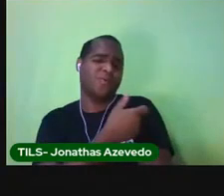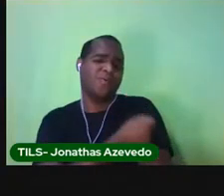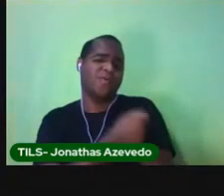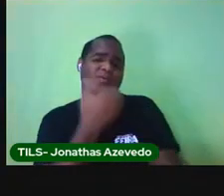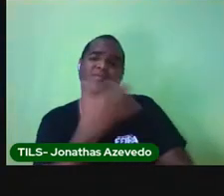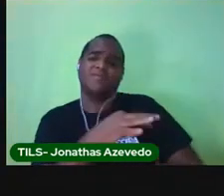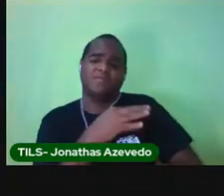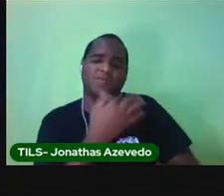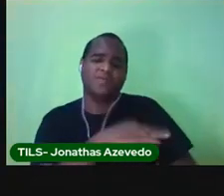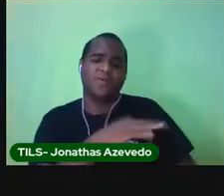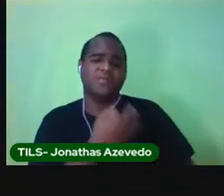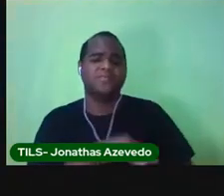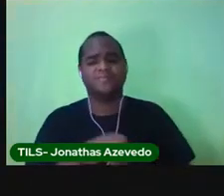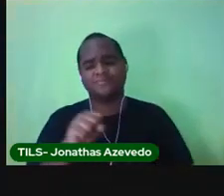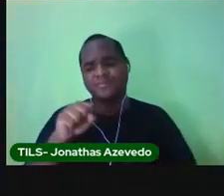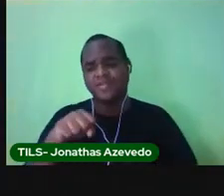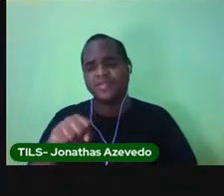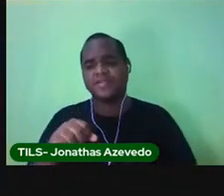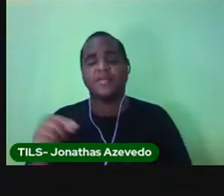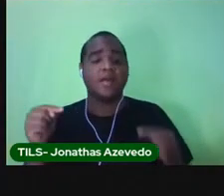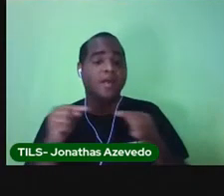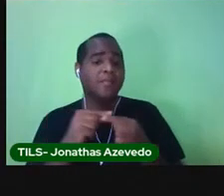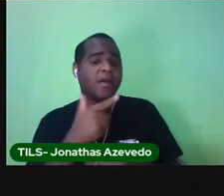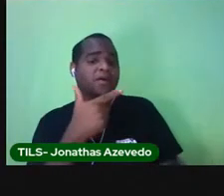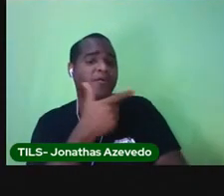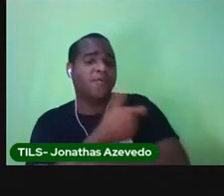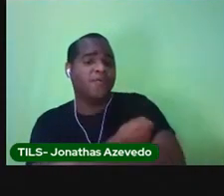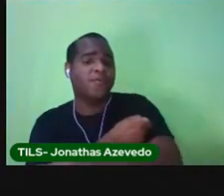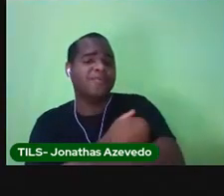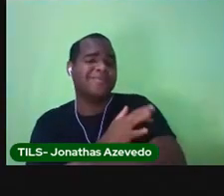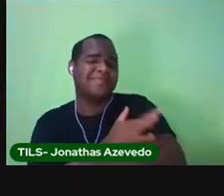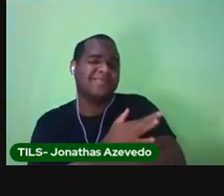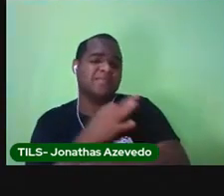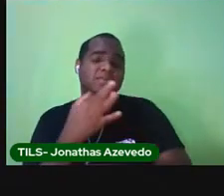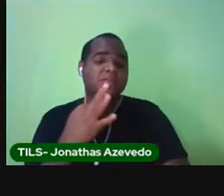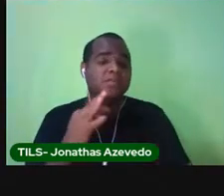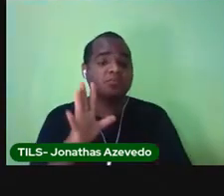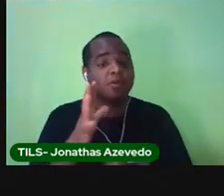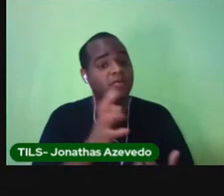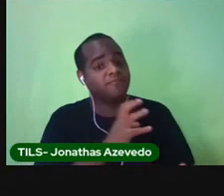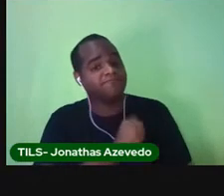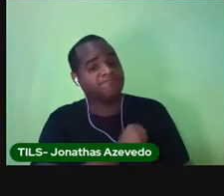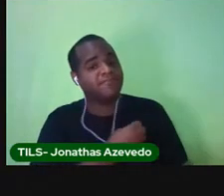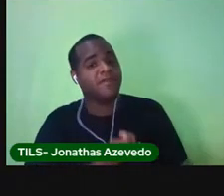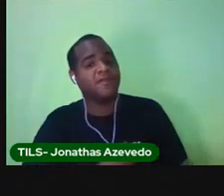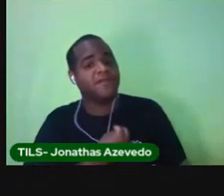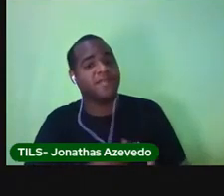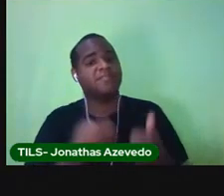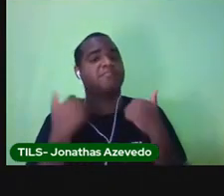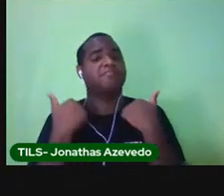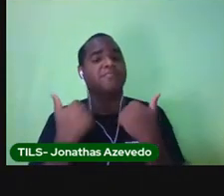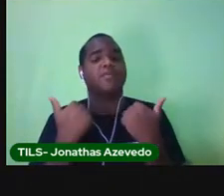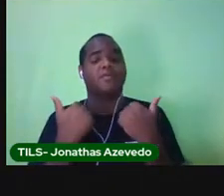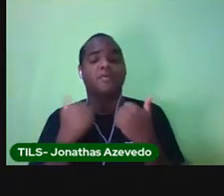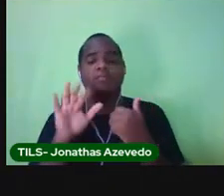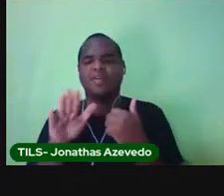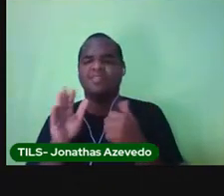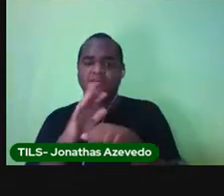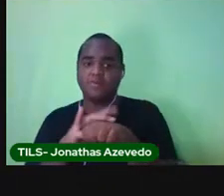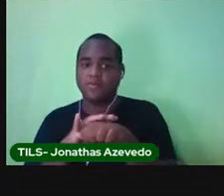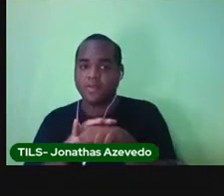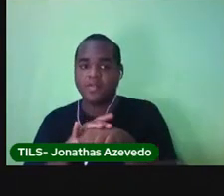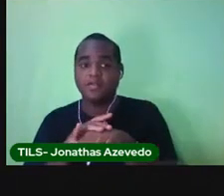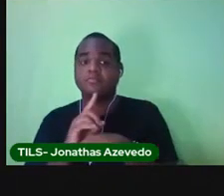Sim, é só uma furadinha que pode salvar a nossa vida da gente morrer por diversas doenças.